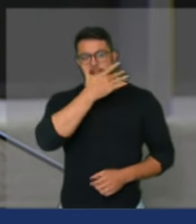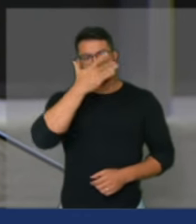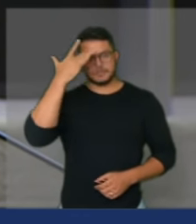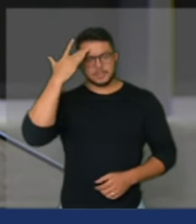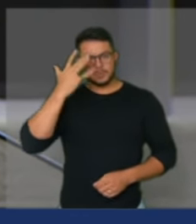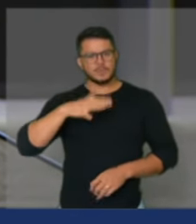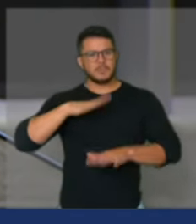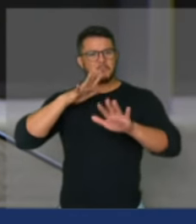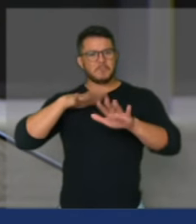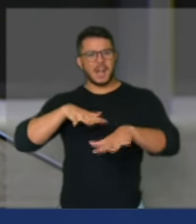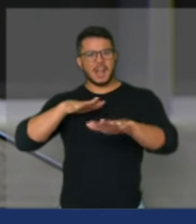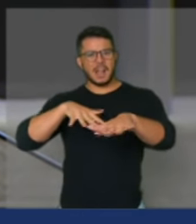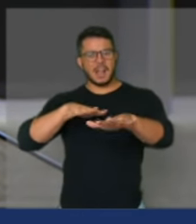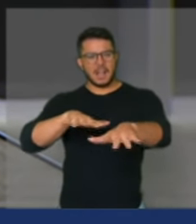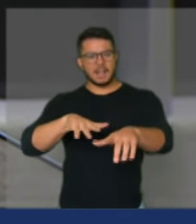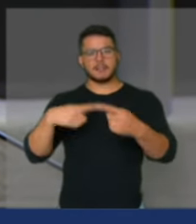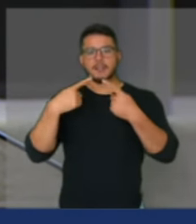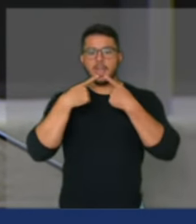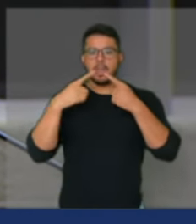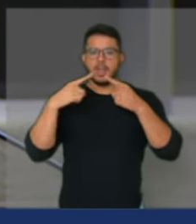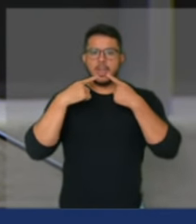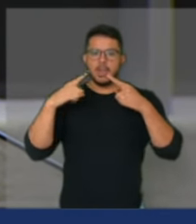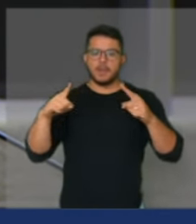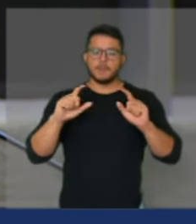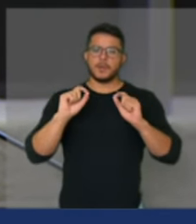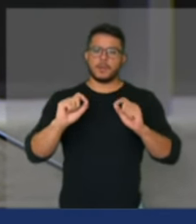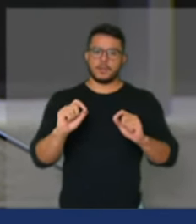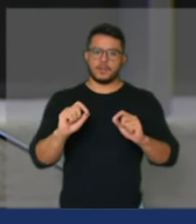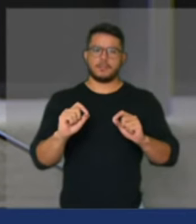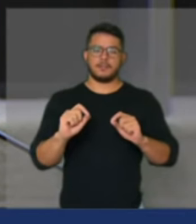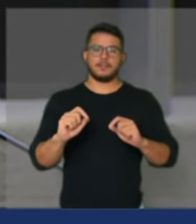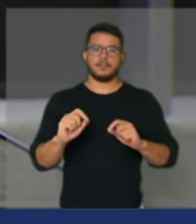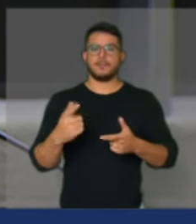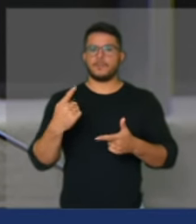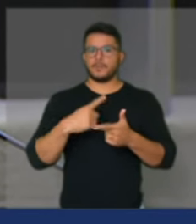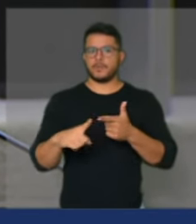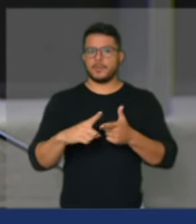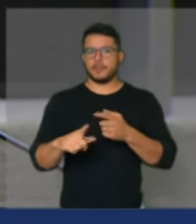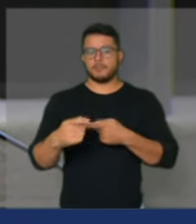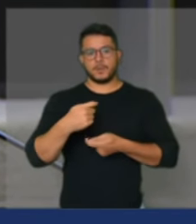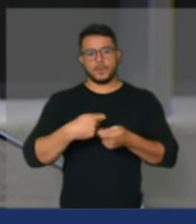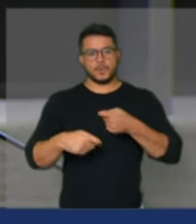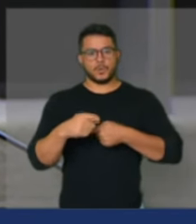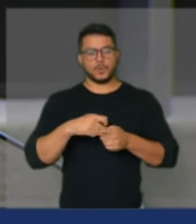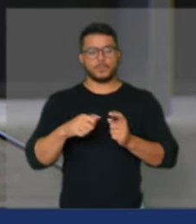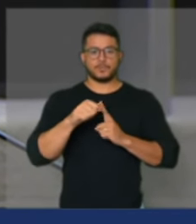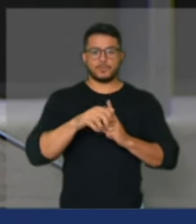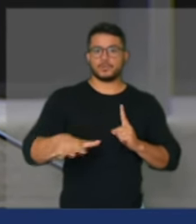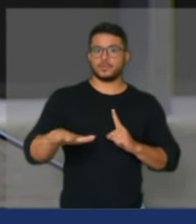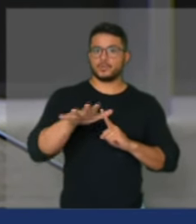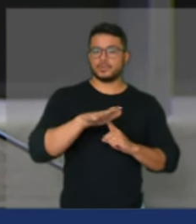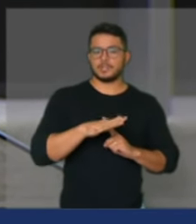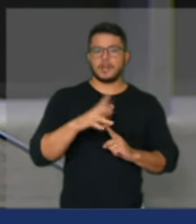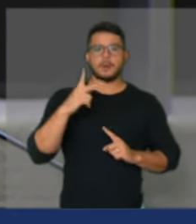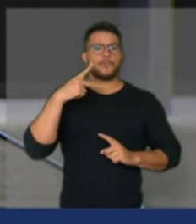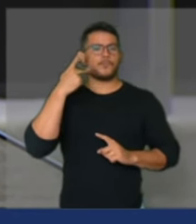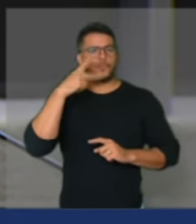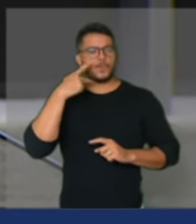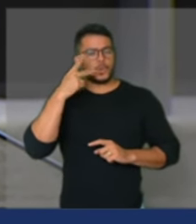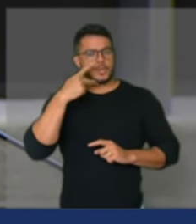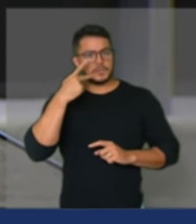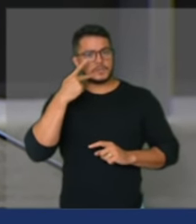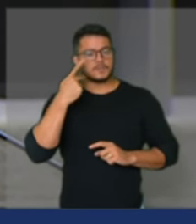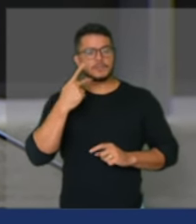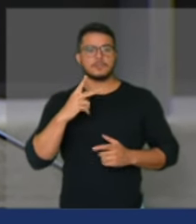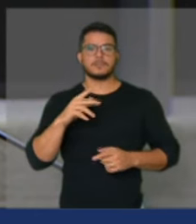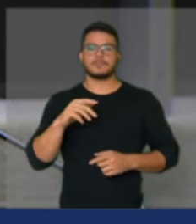ruas para protestar contra a situação econômica social política implantada pelo